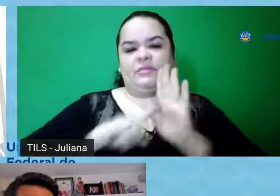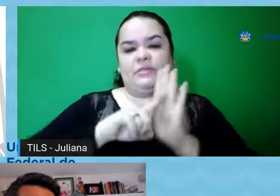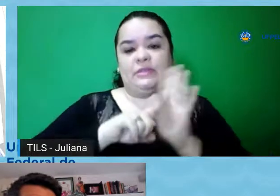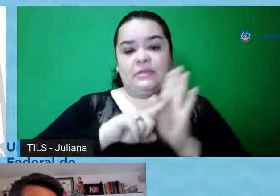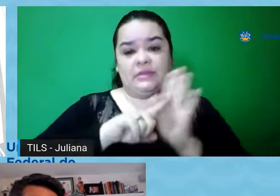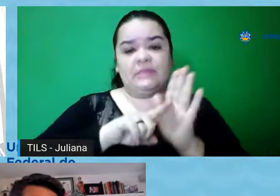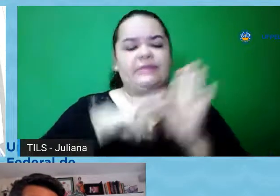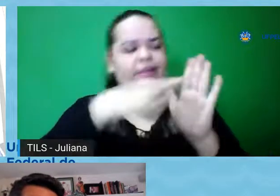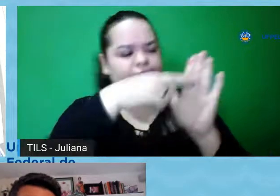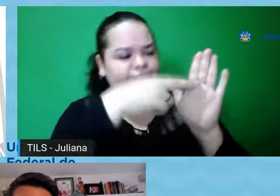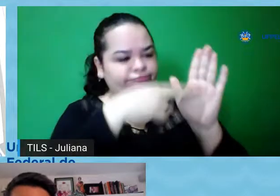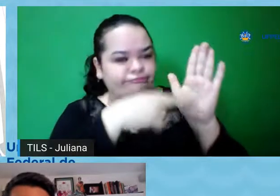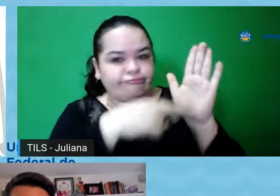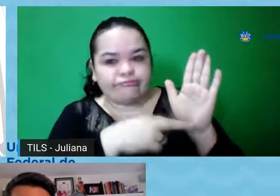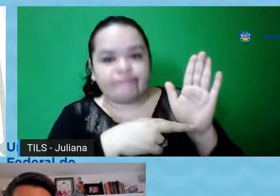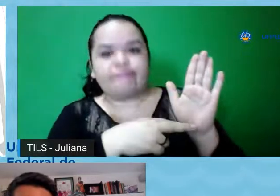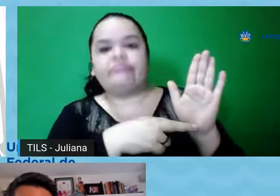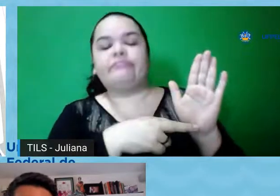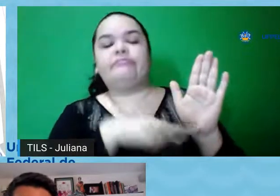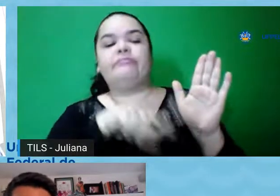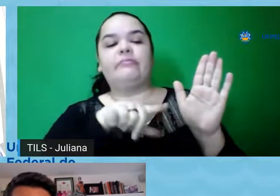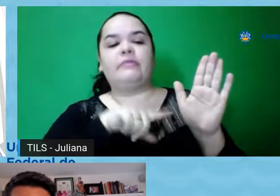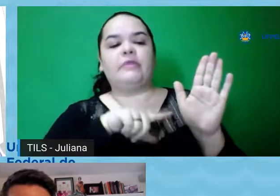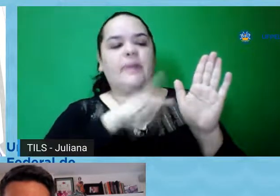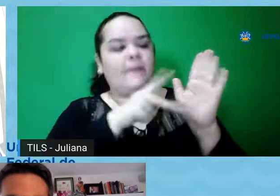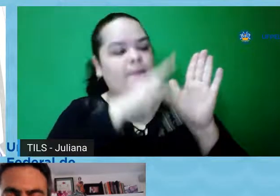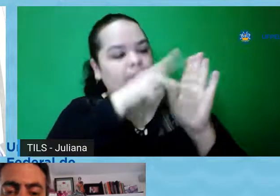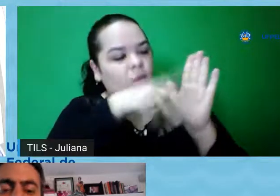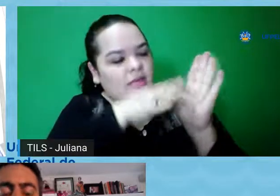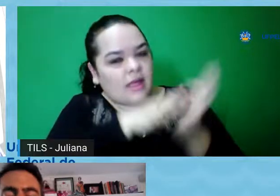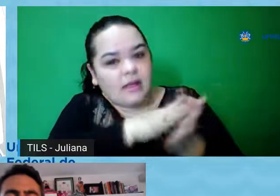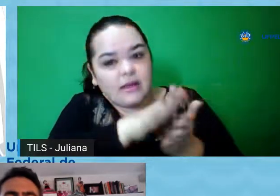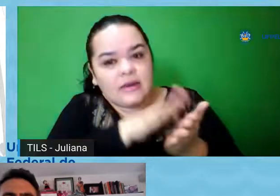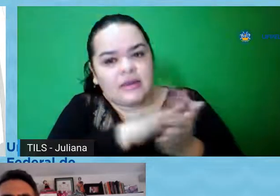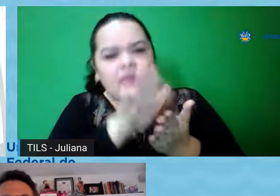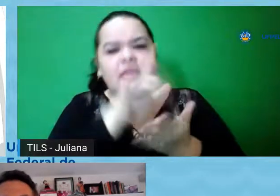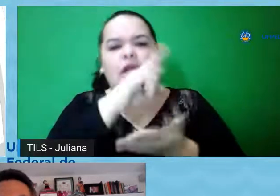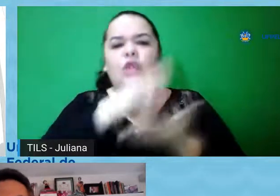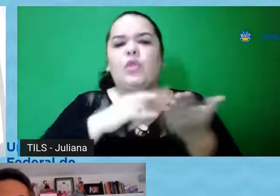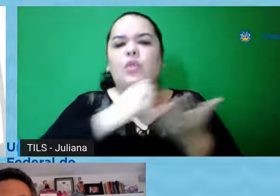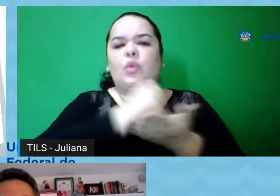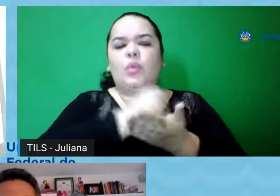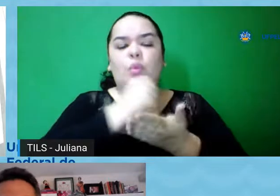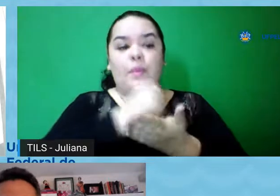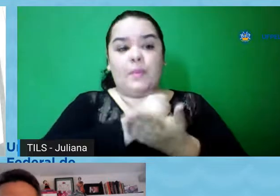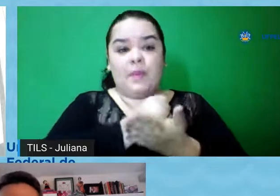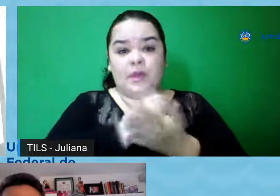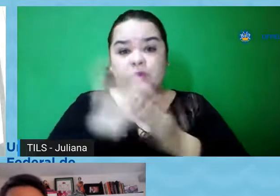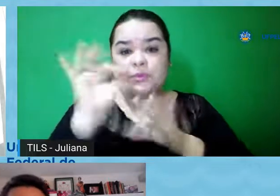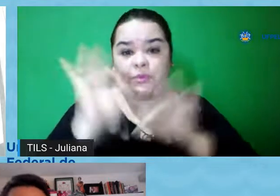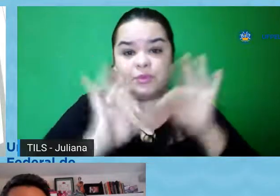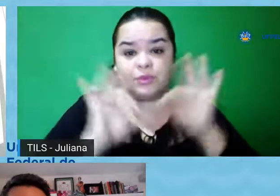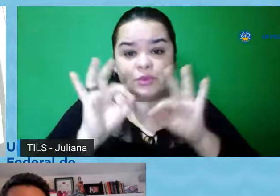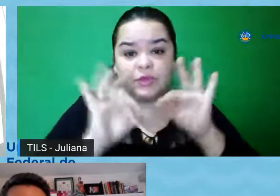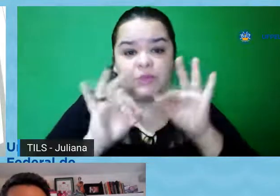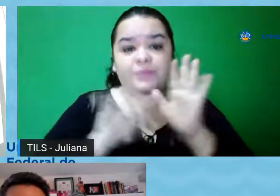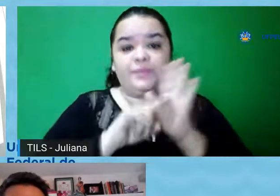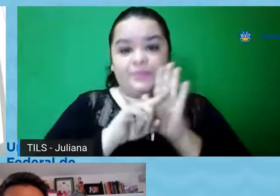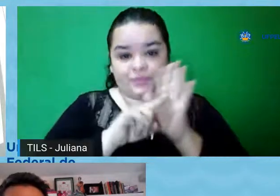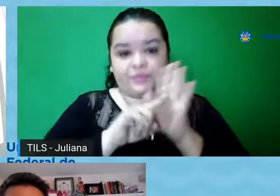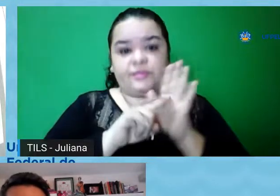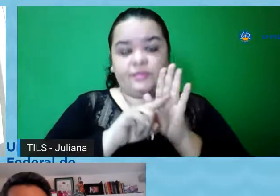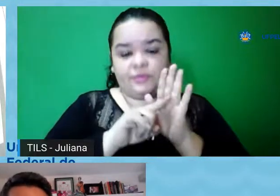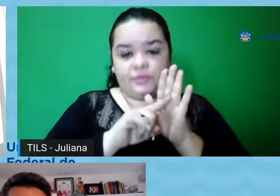regulações, regulamentações e portarias, etc., toda a documentação que envolve projetos de pesquisa, né,